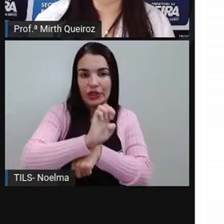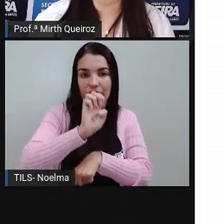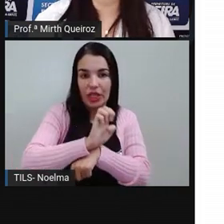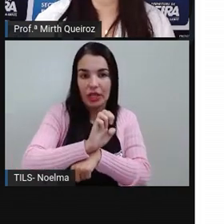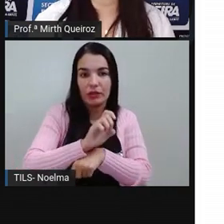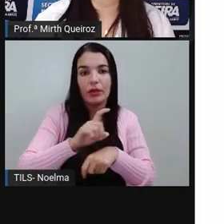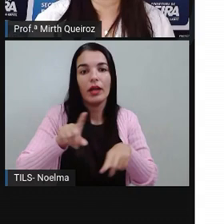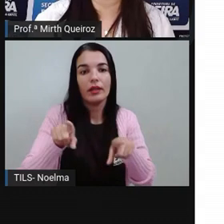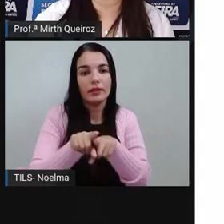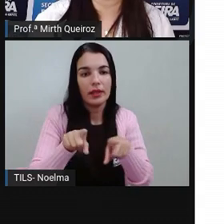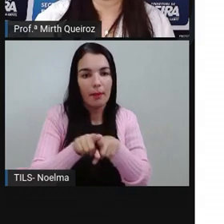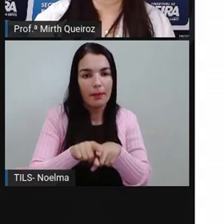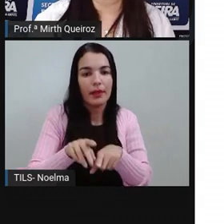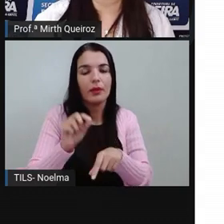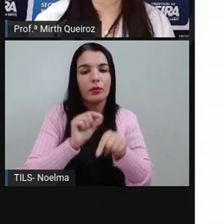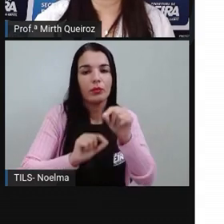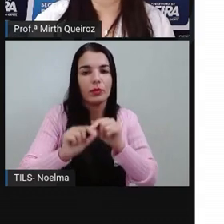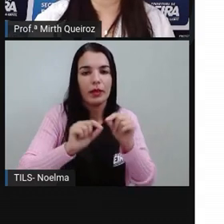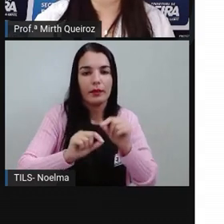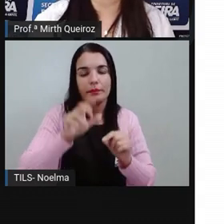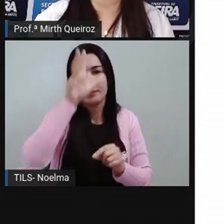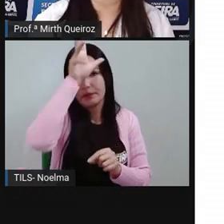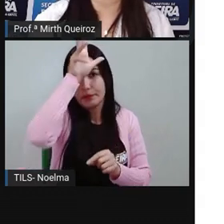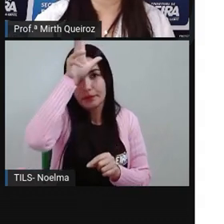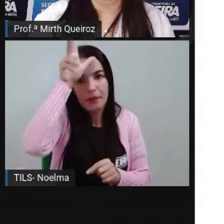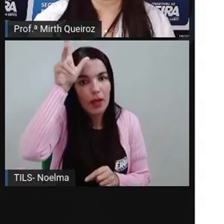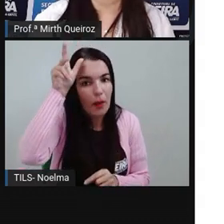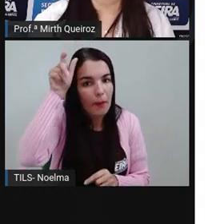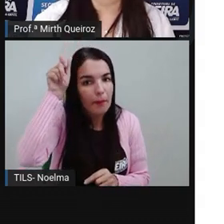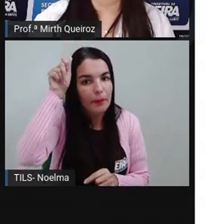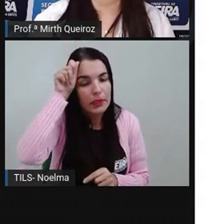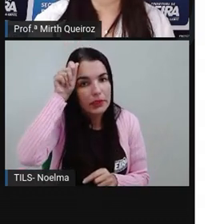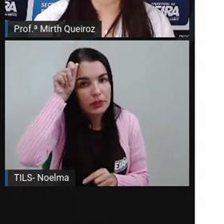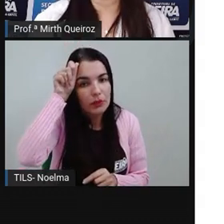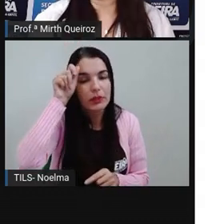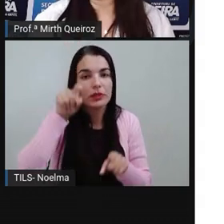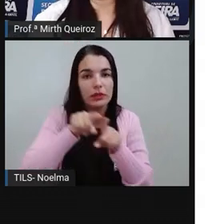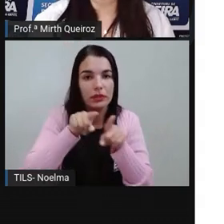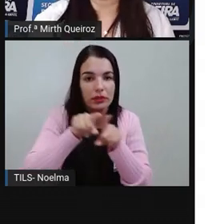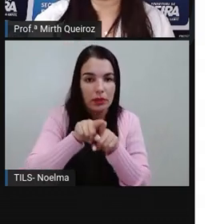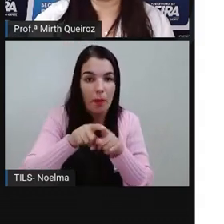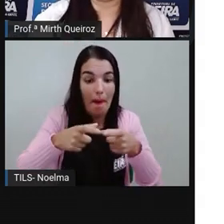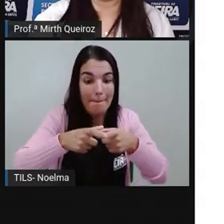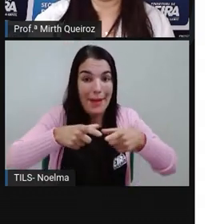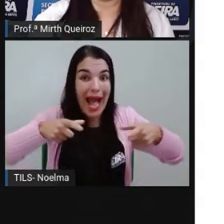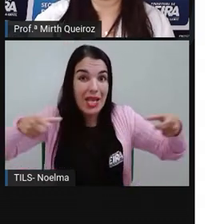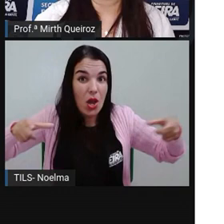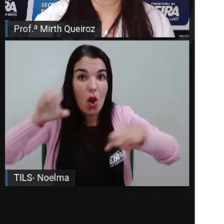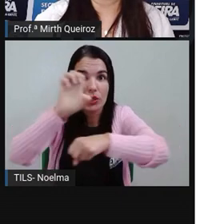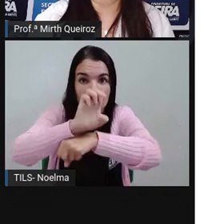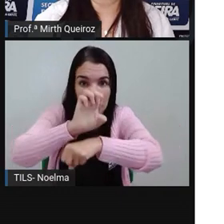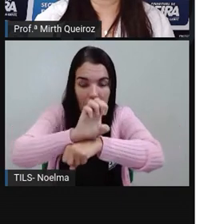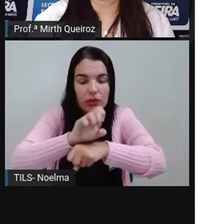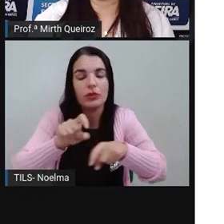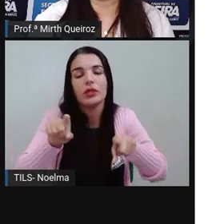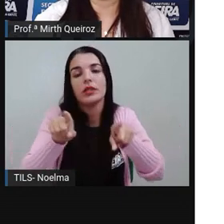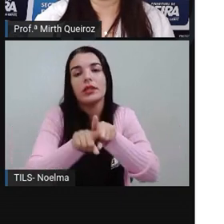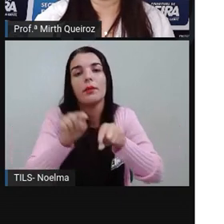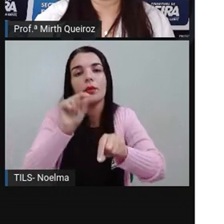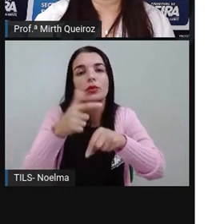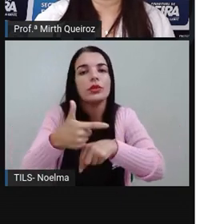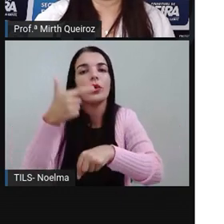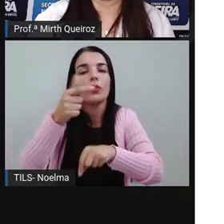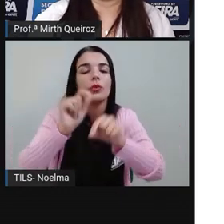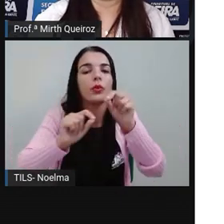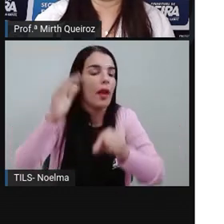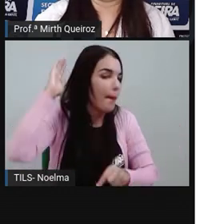segundo maior estado do Brasil, que são, respectivamente, Amazonas, o maior estado e o segundo maior,